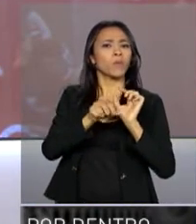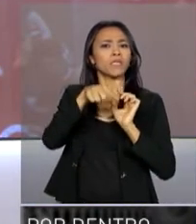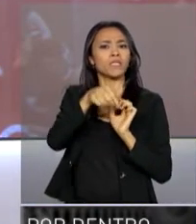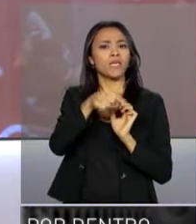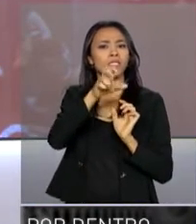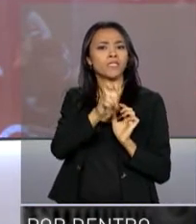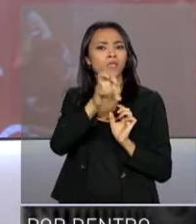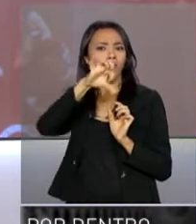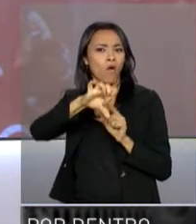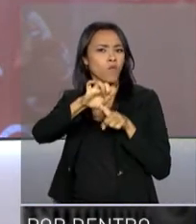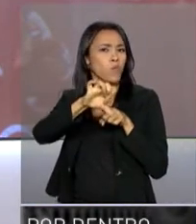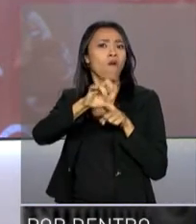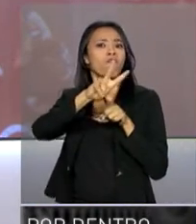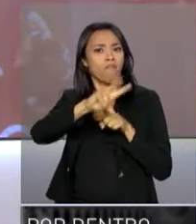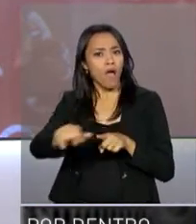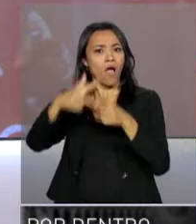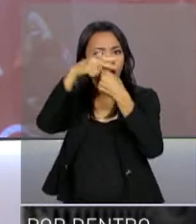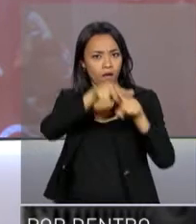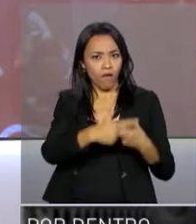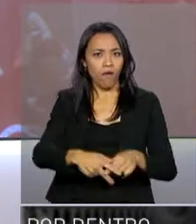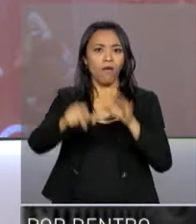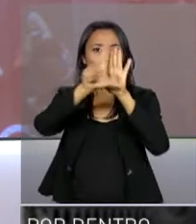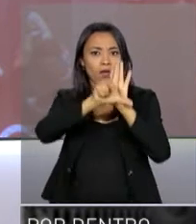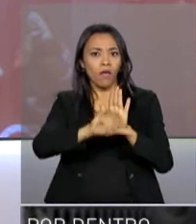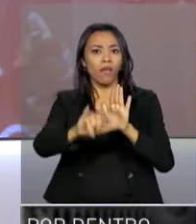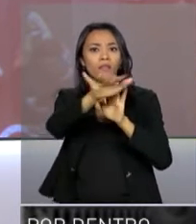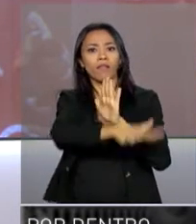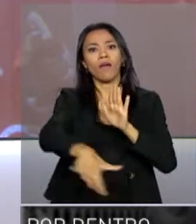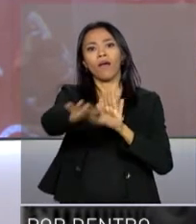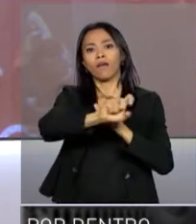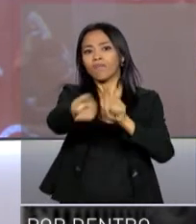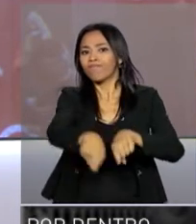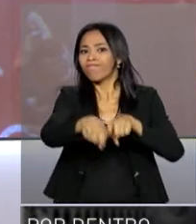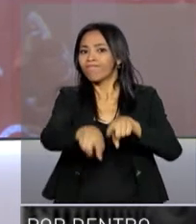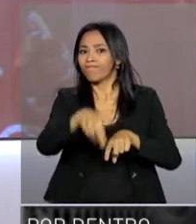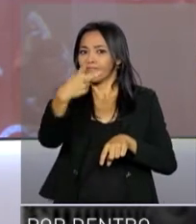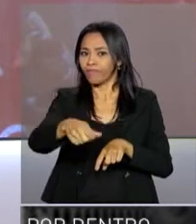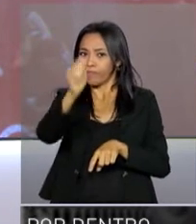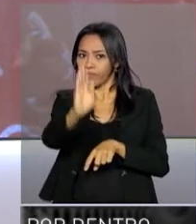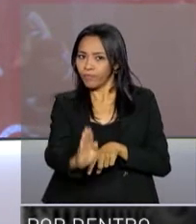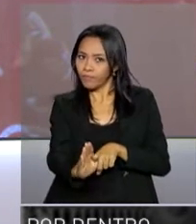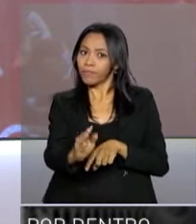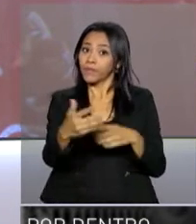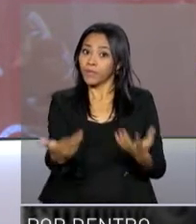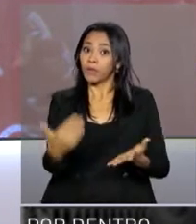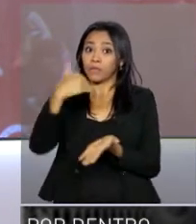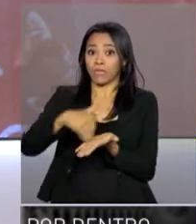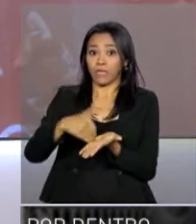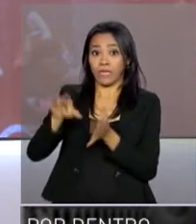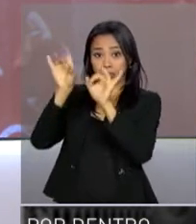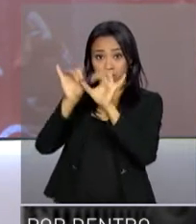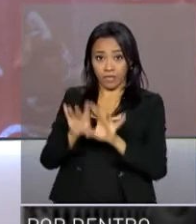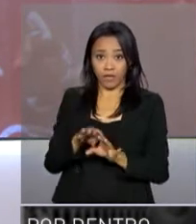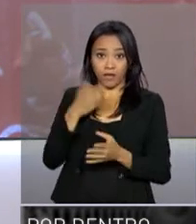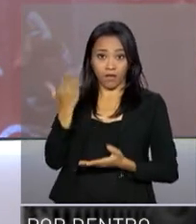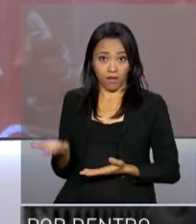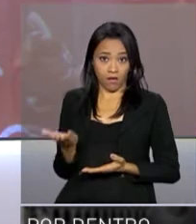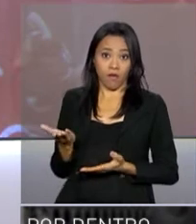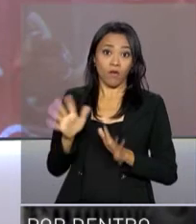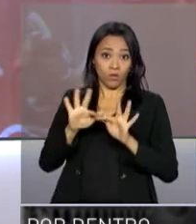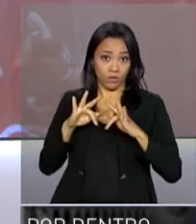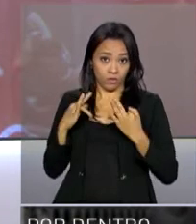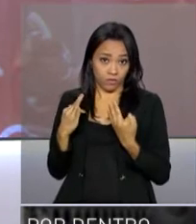759 vai atualizar a legislação da reforma agrária no país. O secretário especial de agricultura familiar do